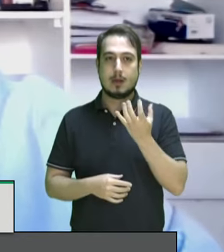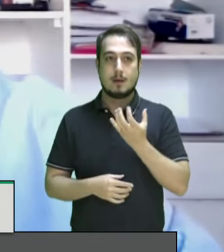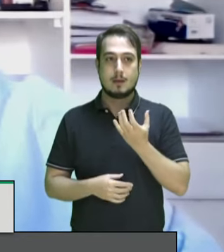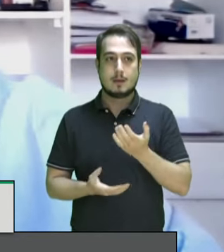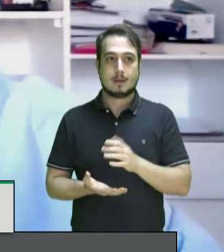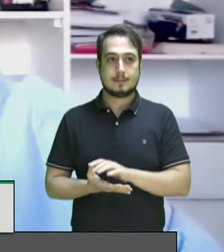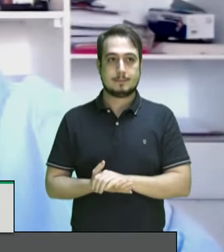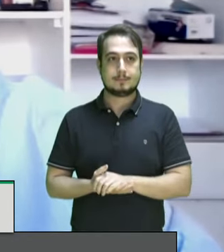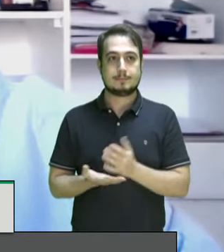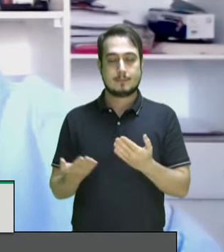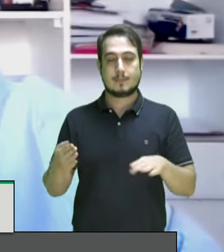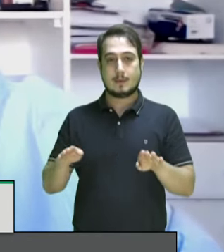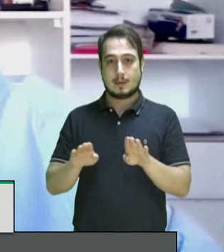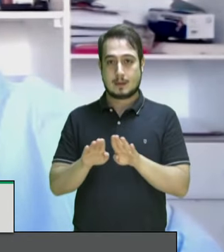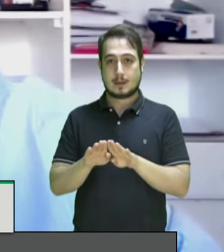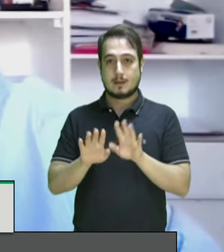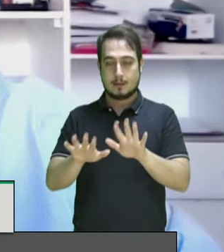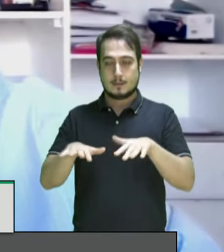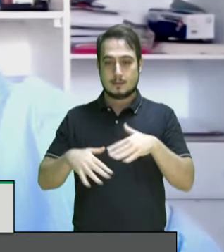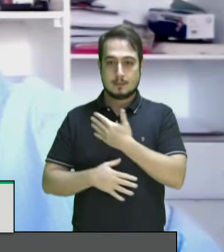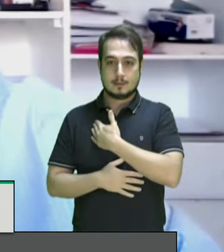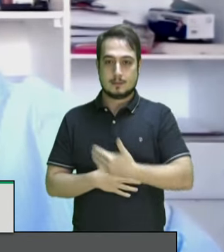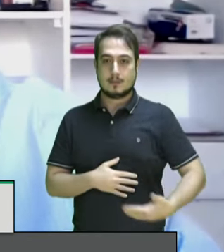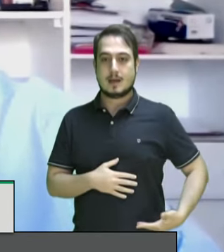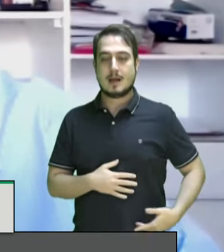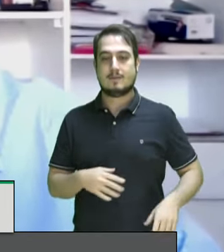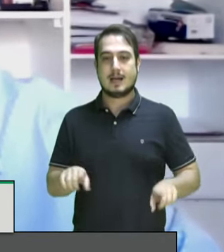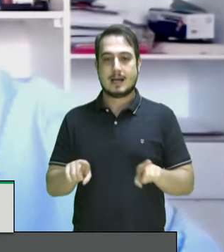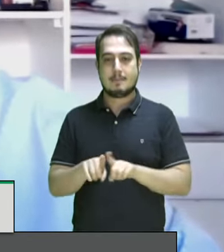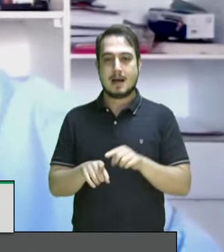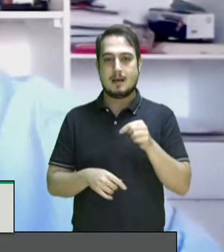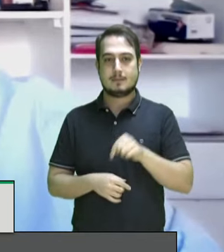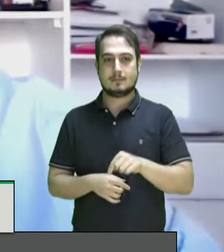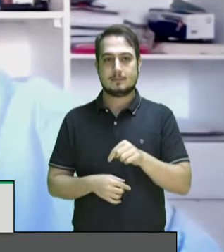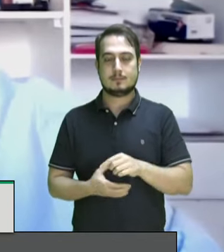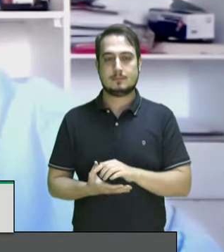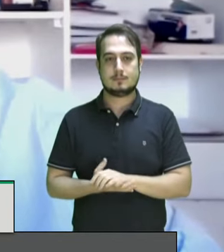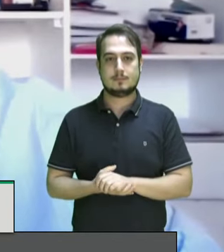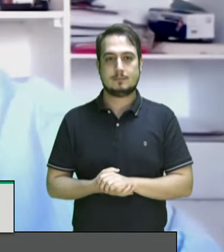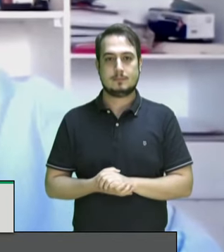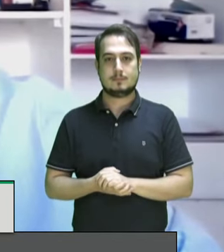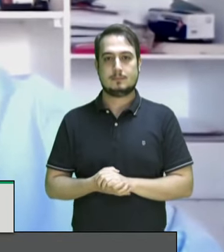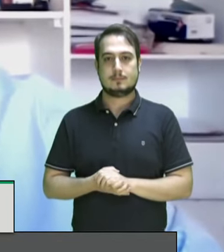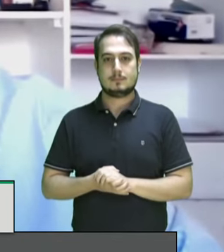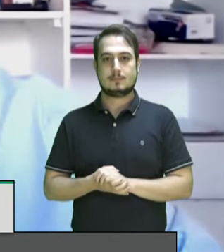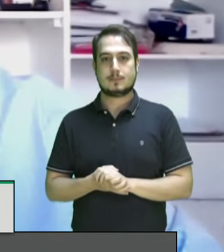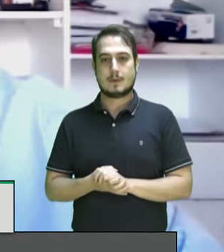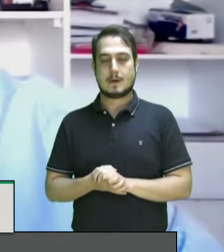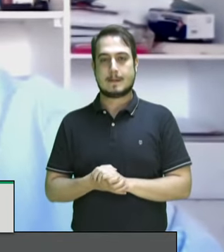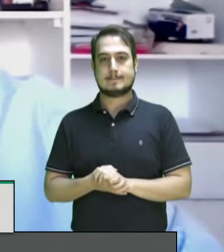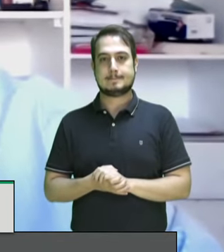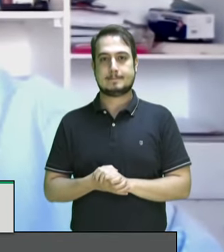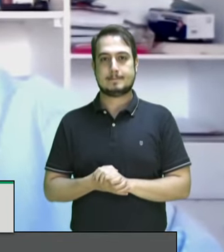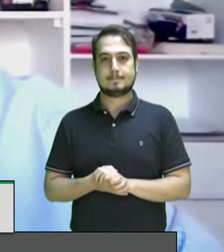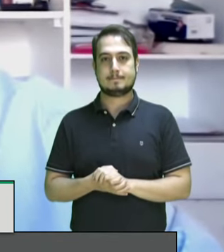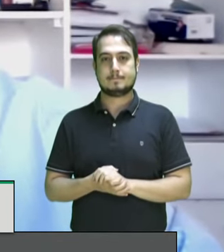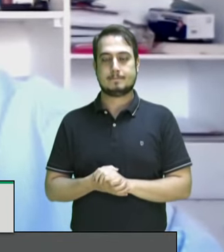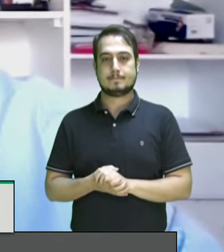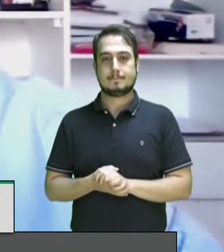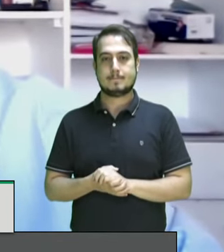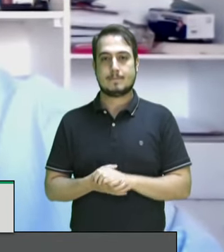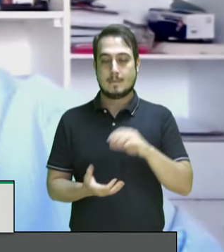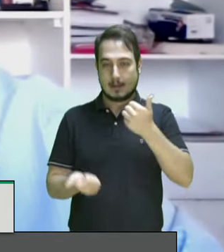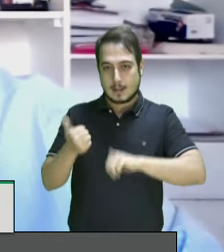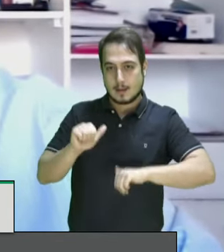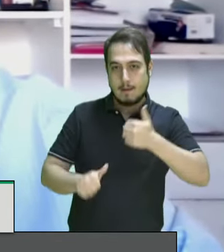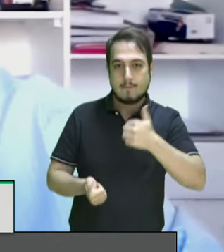concluir aqui a nossa audiência, dizer da importância que é esse instrumento de avaliação